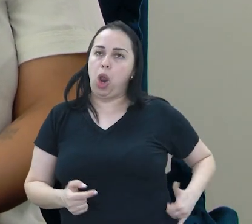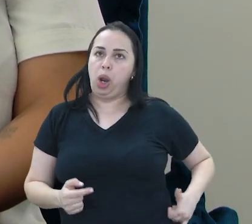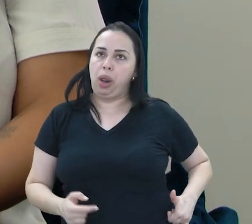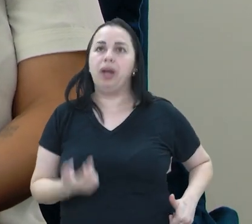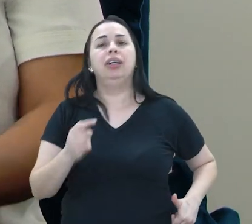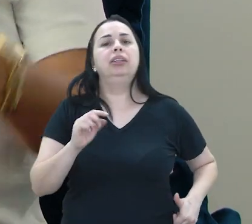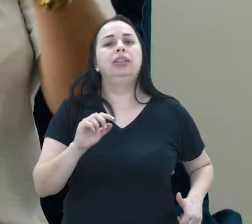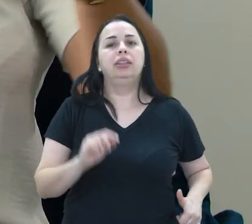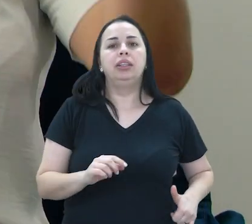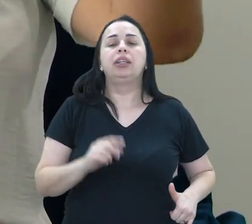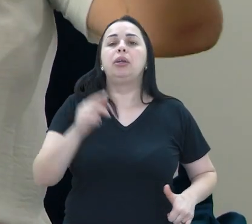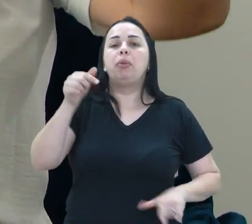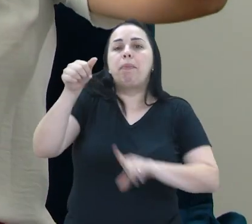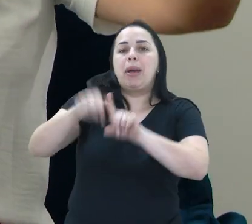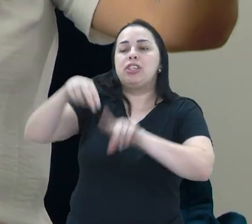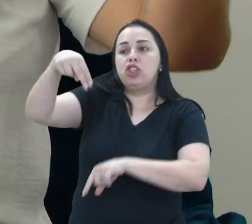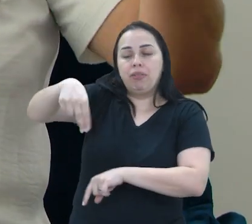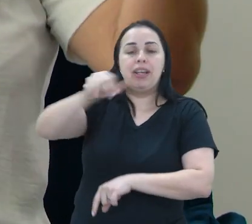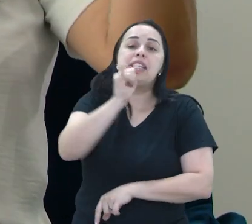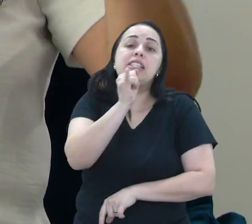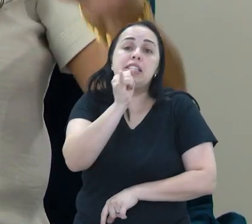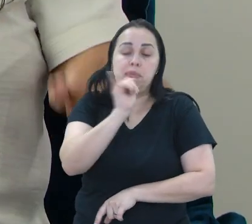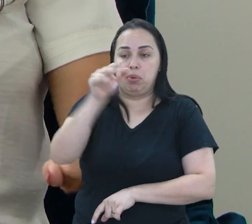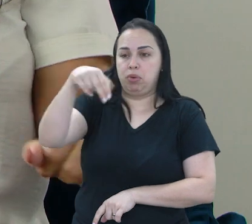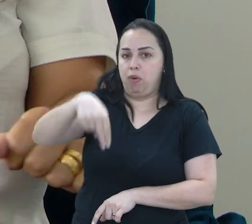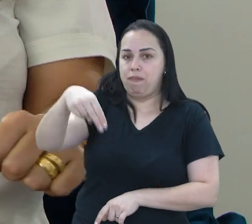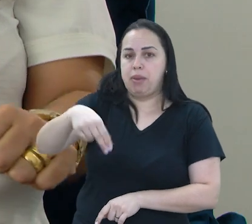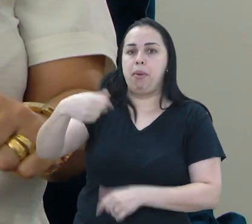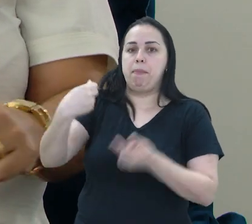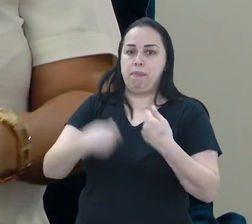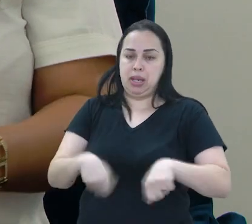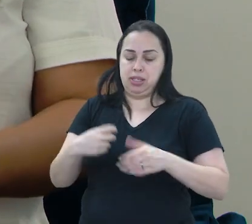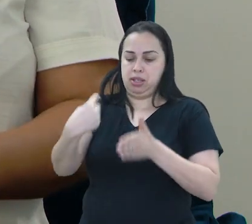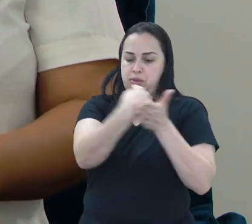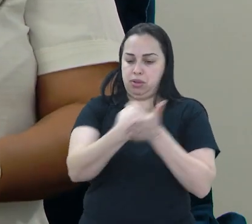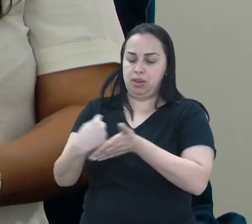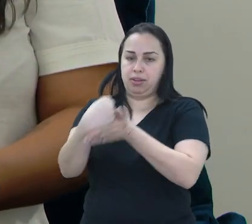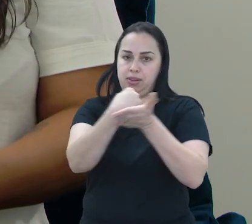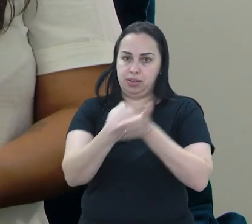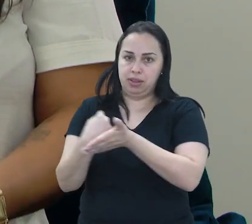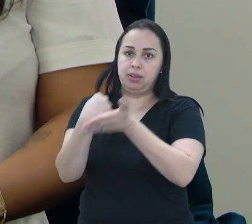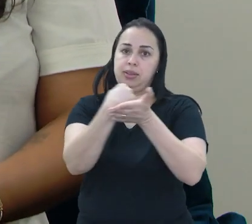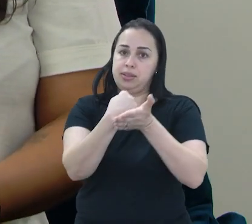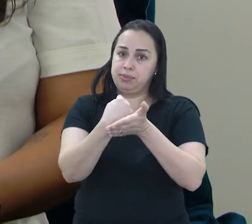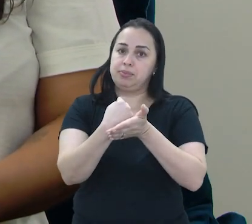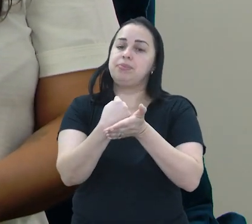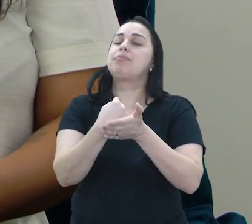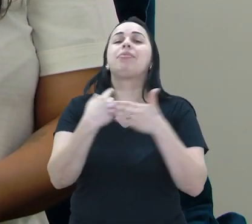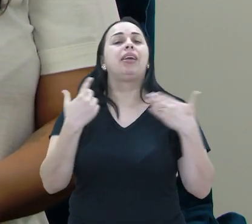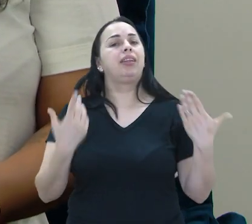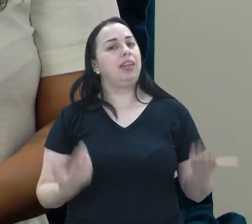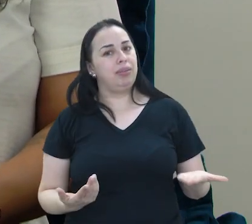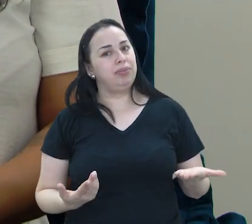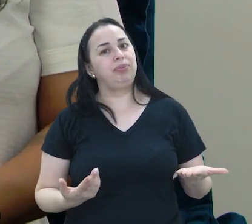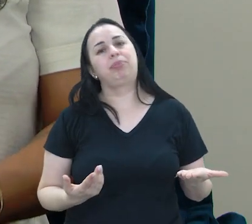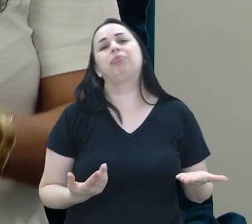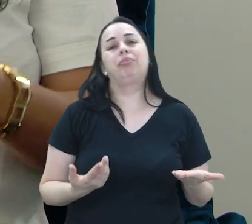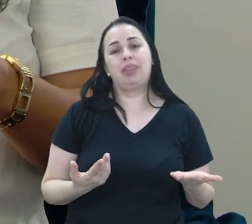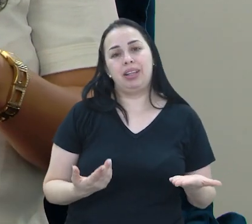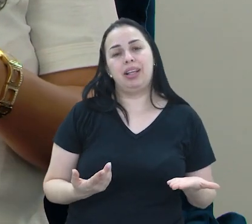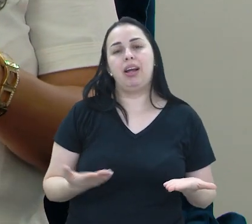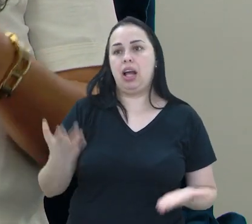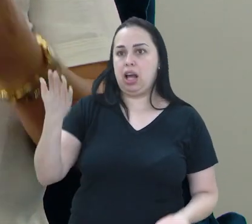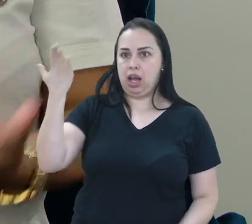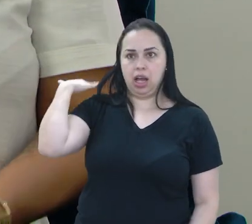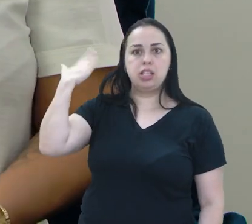tenho que pôr para despertar que, olha, em novembro eu tenho que fazer os exames, porque em dezembro eu tenho que fazer a renovação. Então, é uma